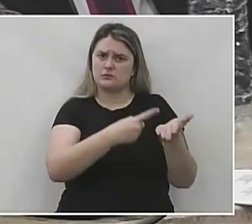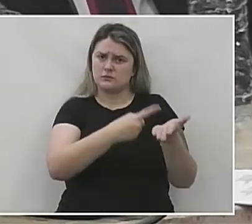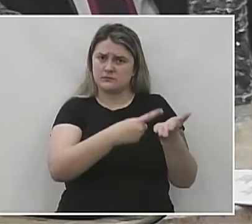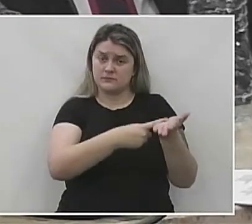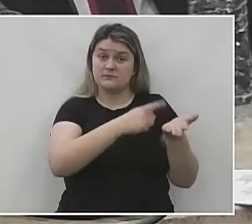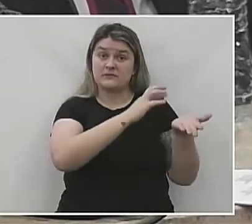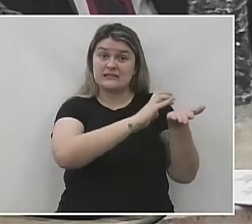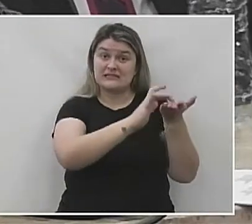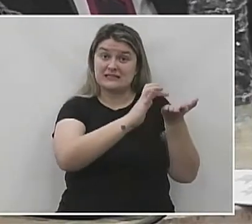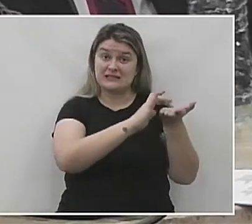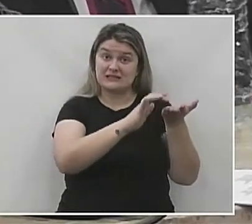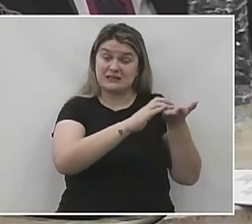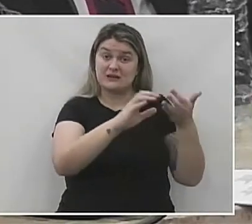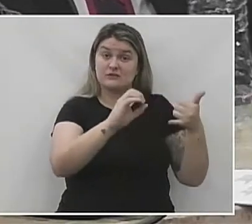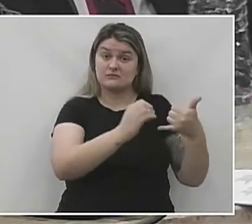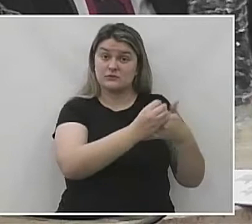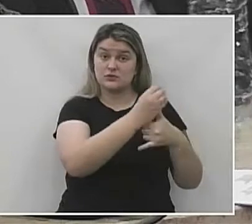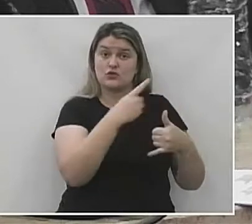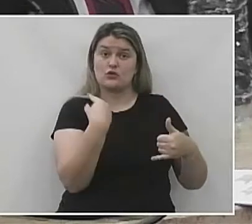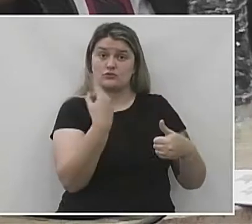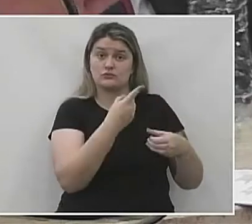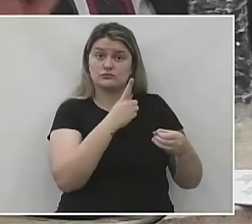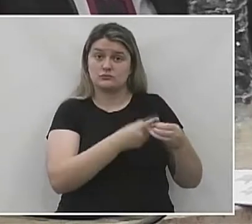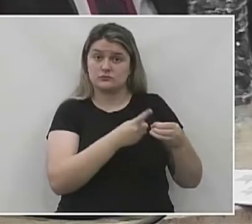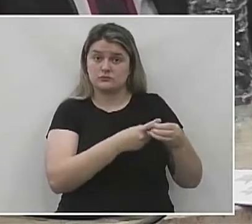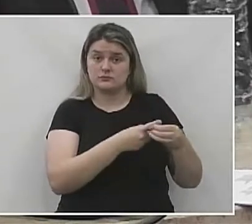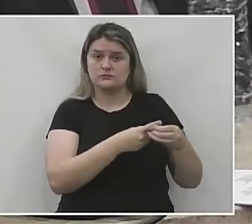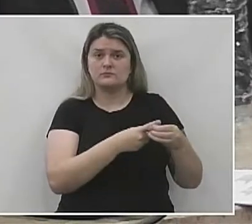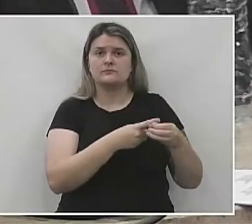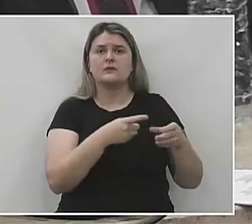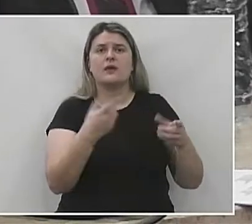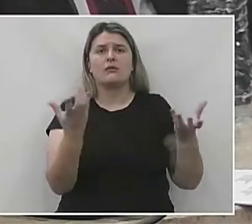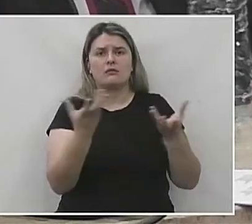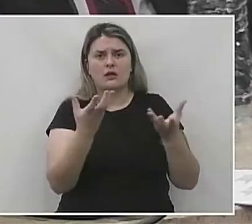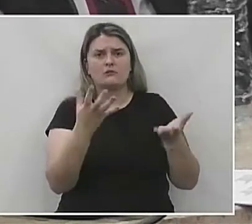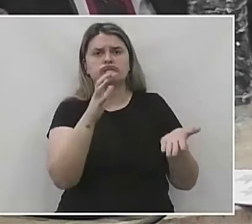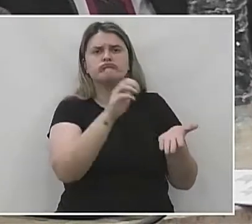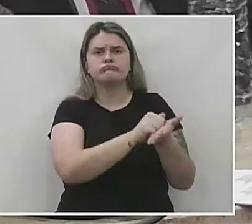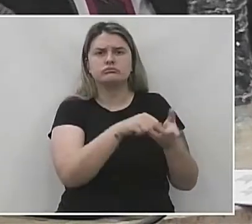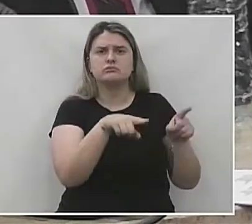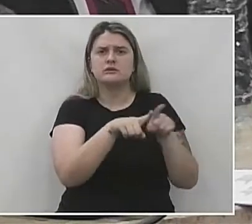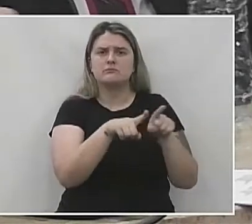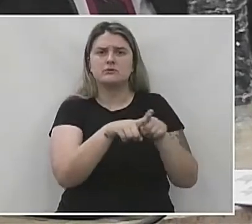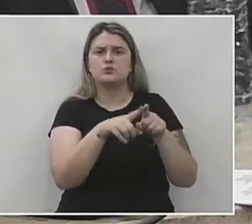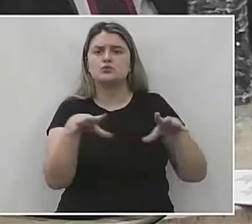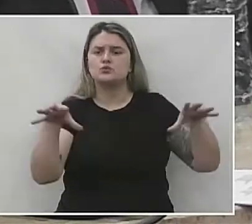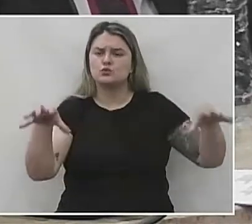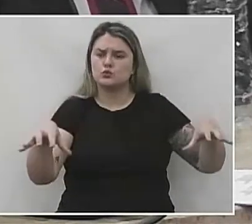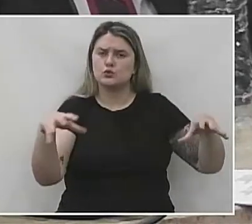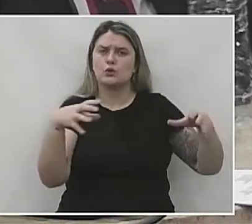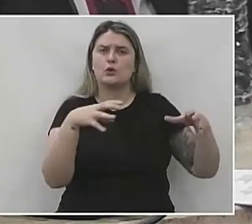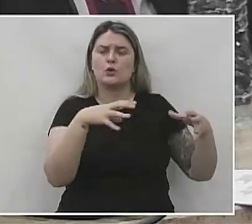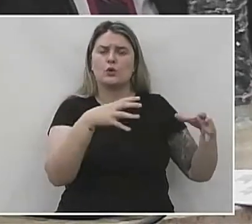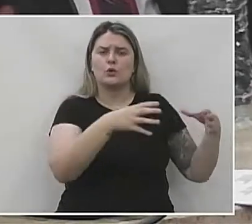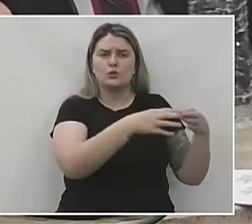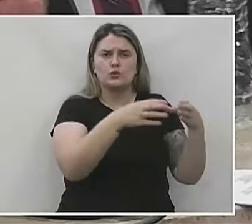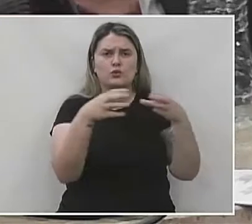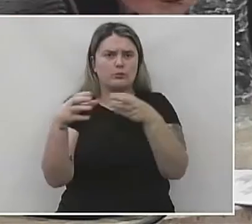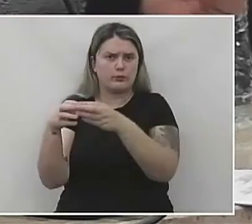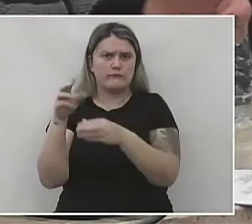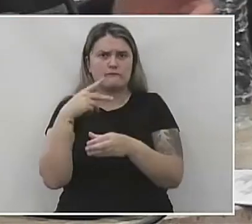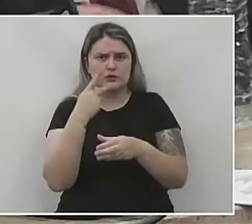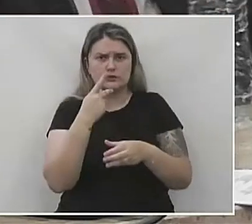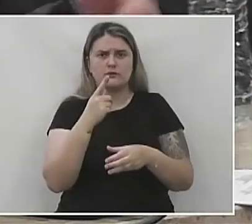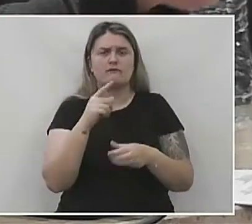parte do secretário de meio ambiente aqui do município. Quero registrar também que ambos os grupos falaram que quando a reunião que eles tinham,